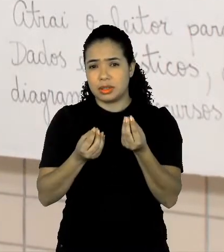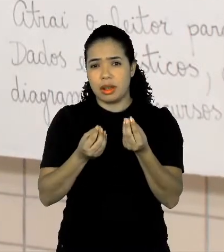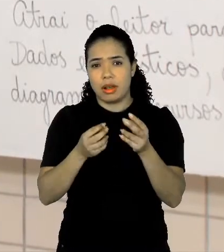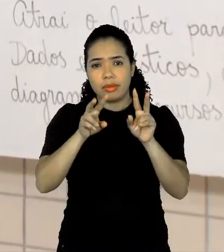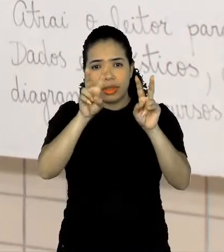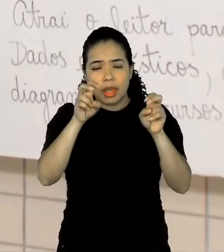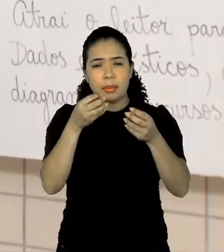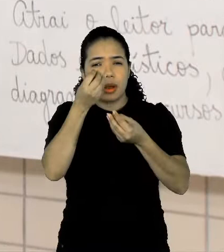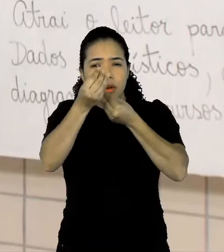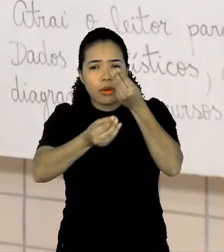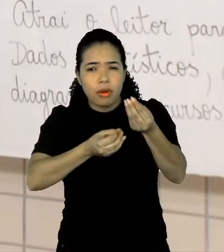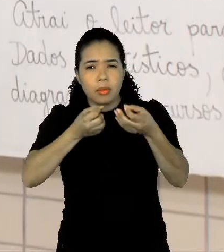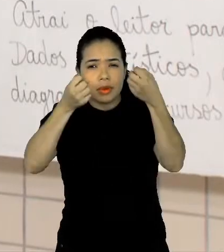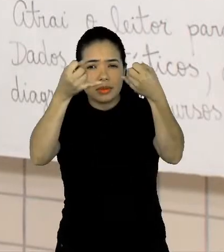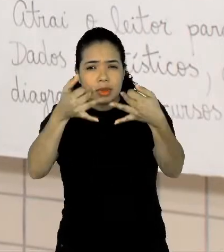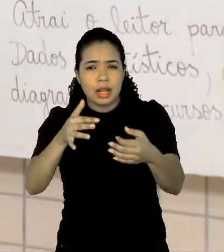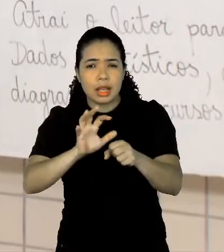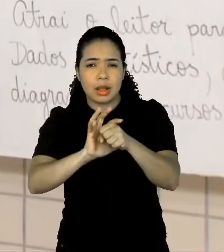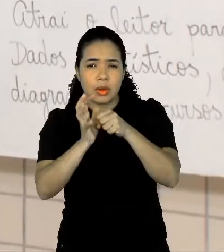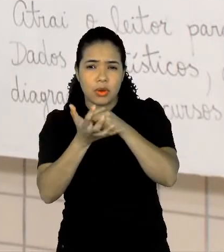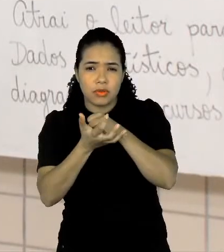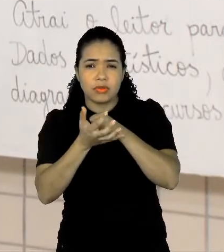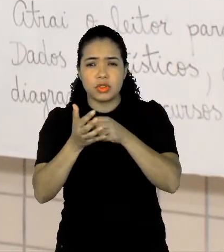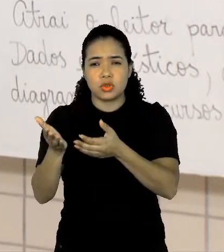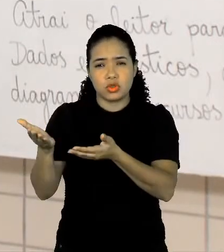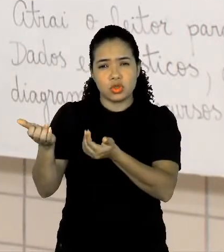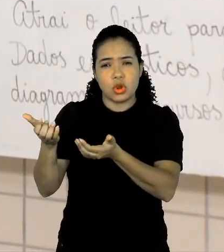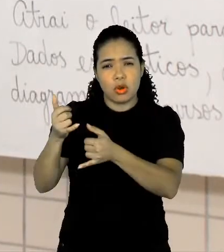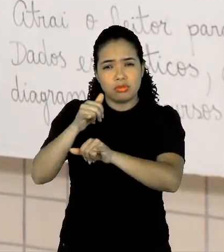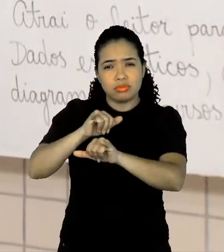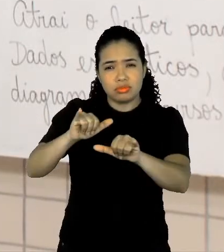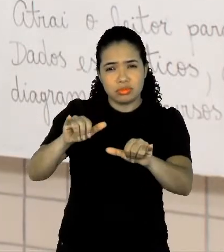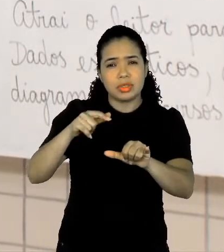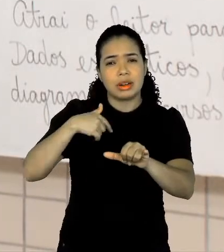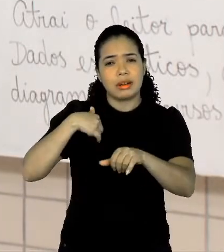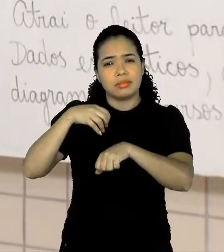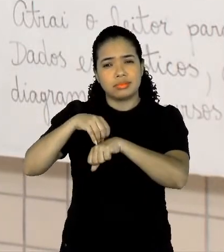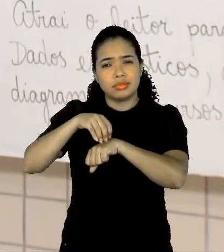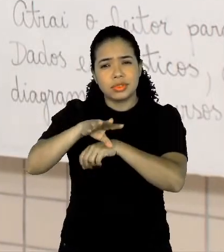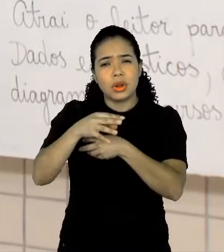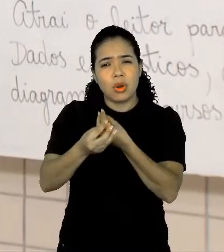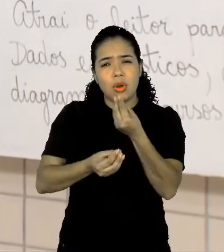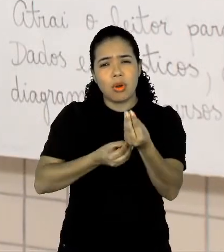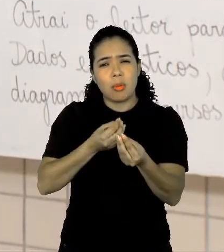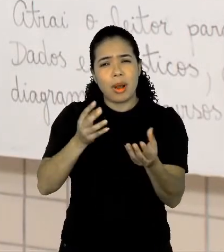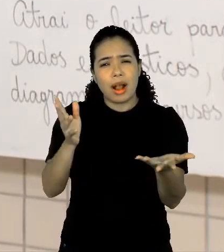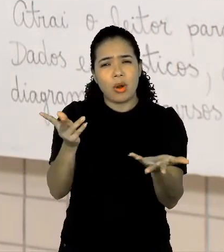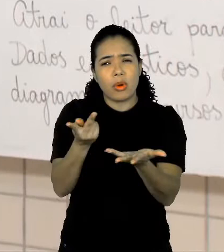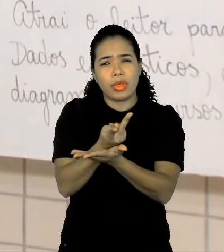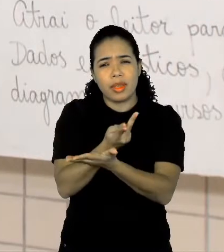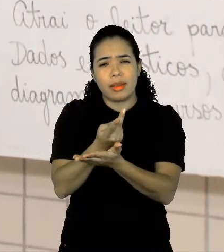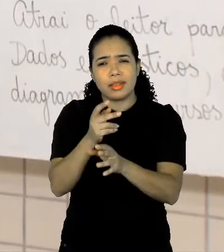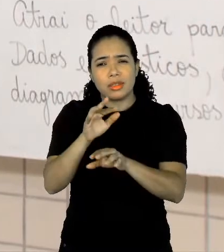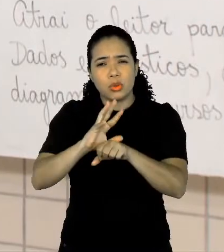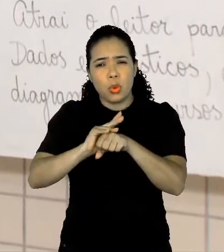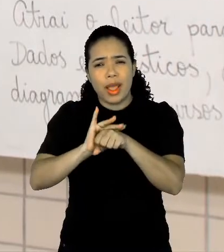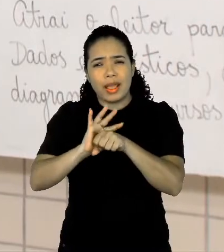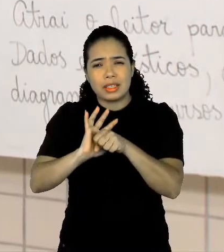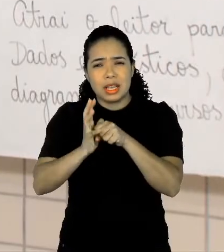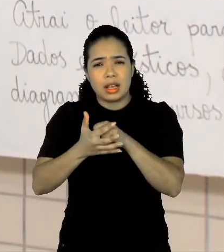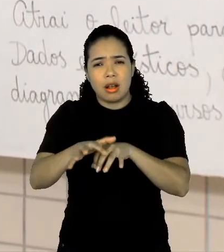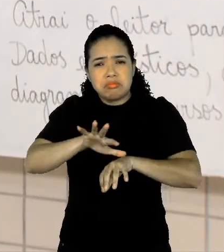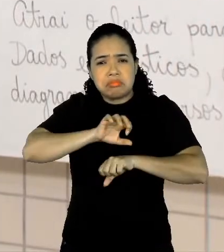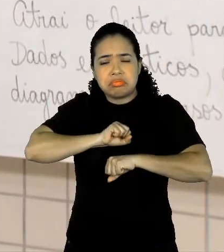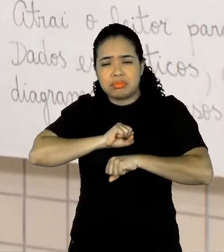jovens? É um textinho mais longo, que tem todas as etapas lá de transmissão, né. Então, naquele tipo de texto, que é um texto